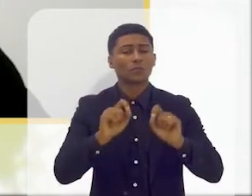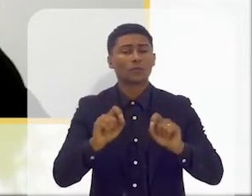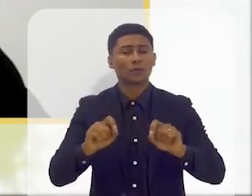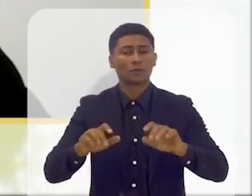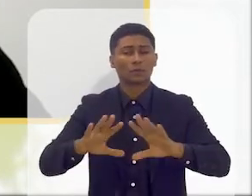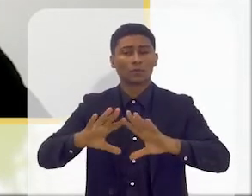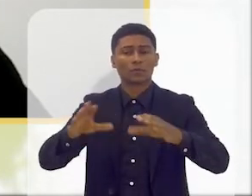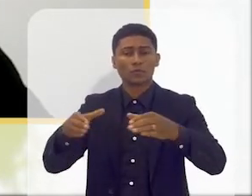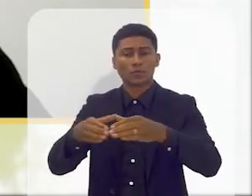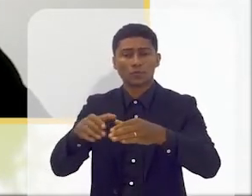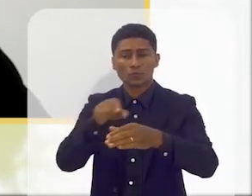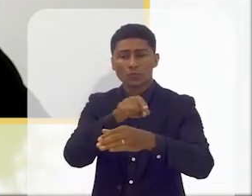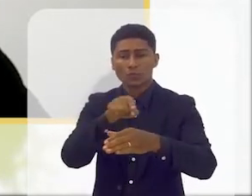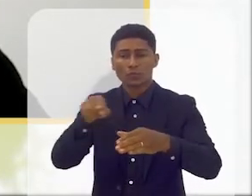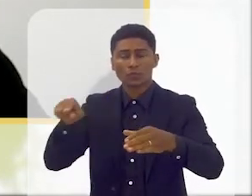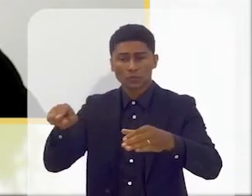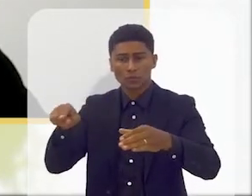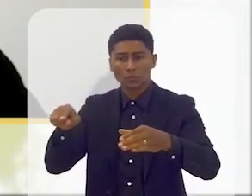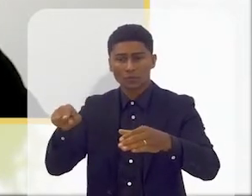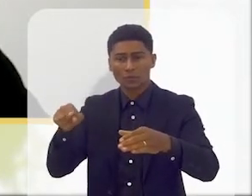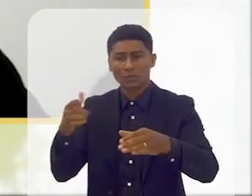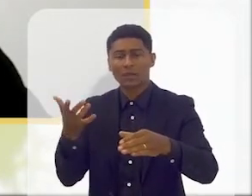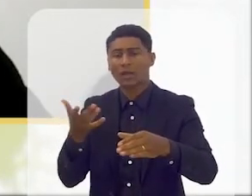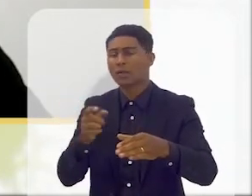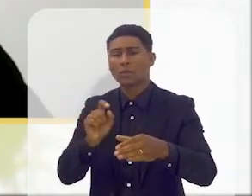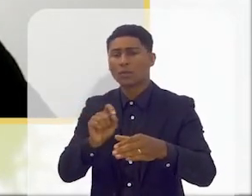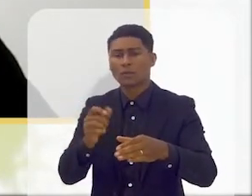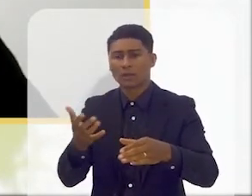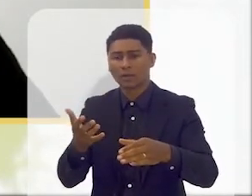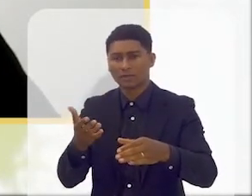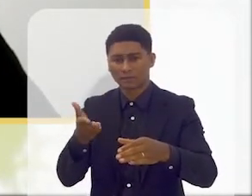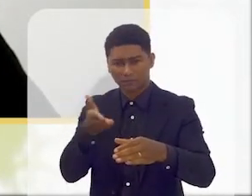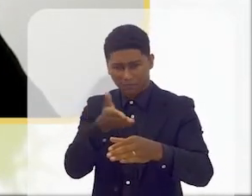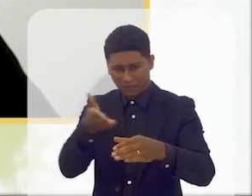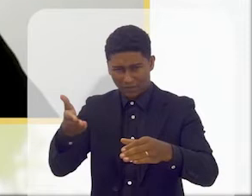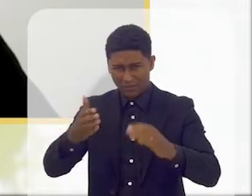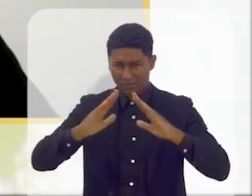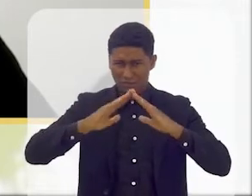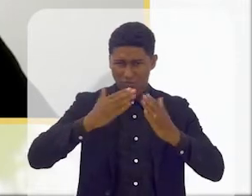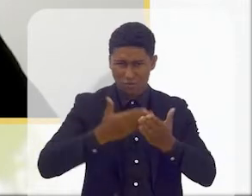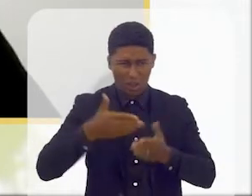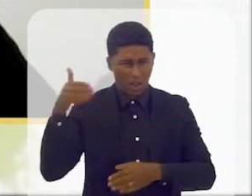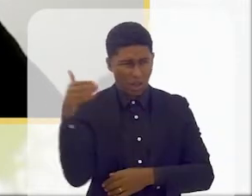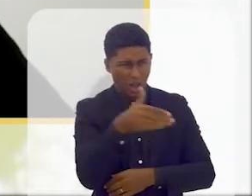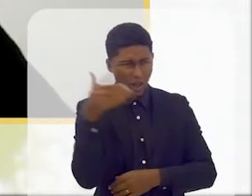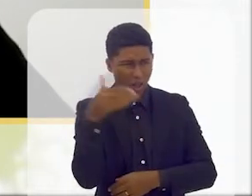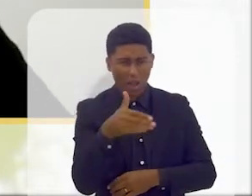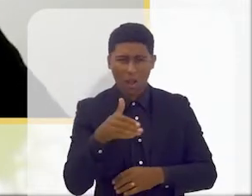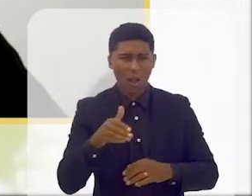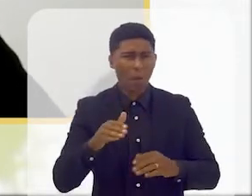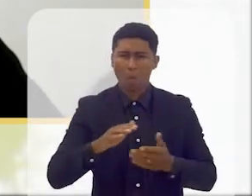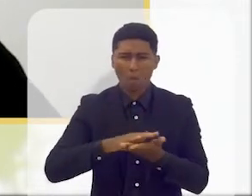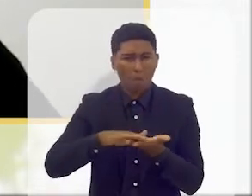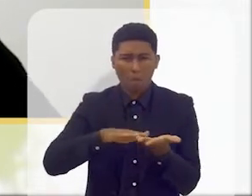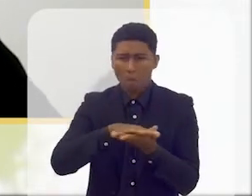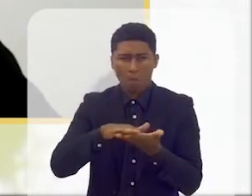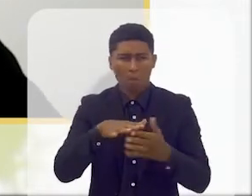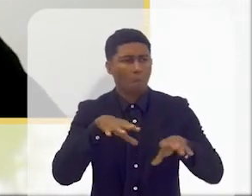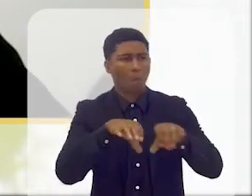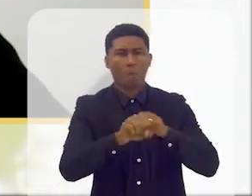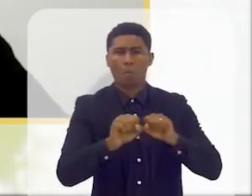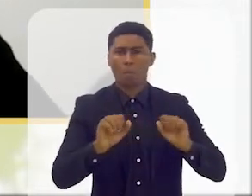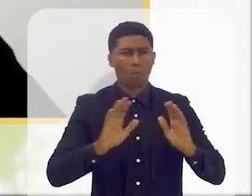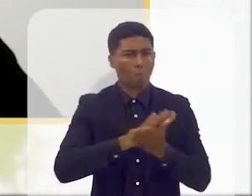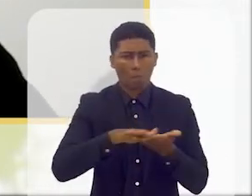à população com baixa literacia, portanto, que não frequentou muito a escola e que também eu conheço o